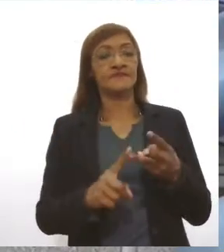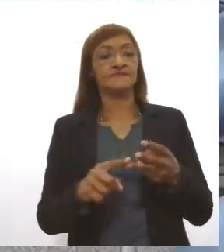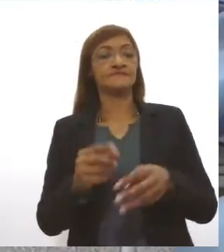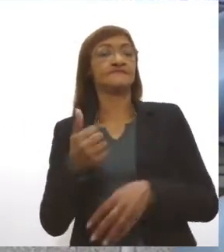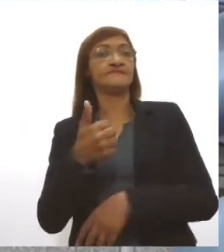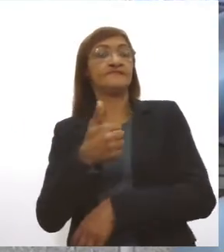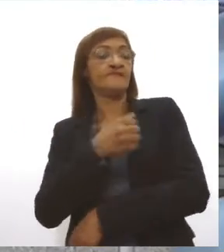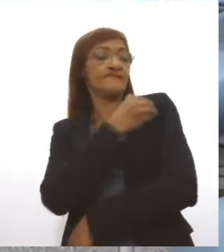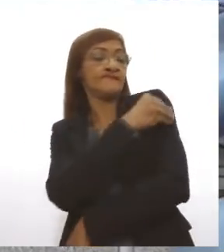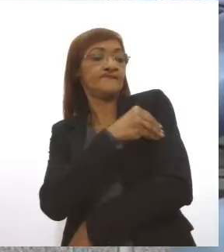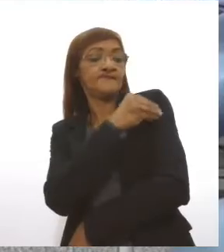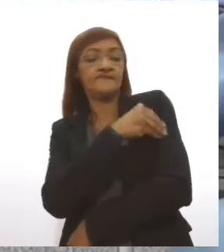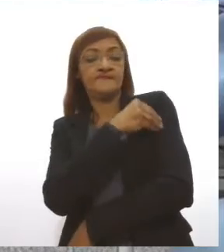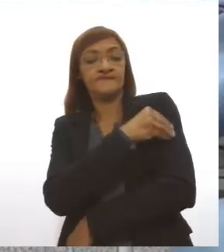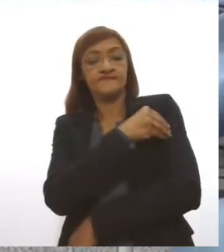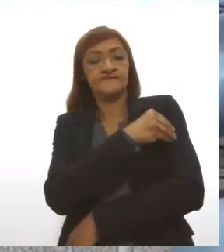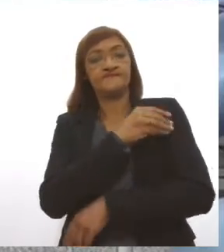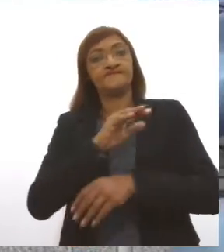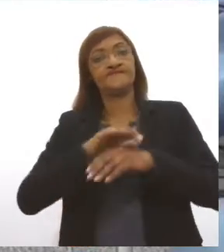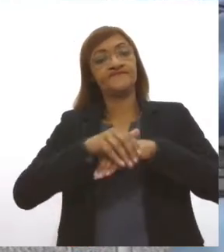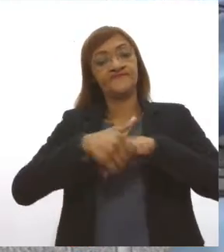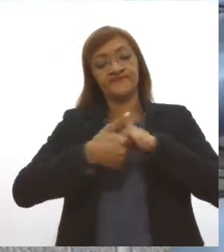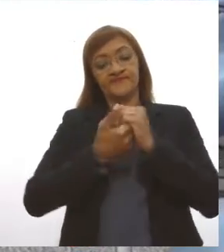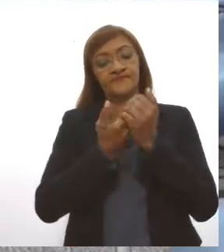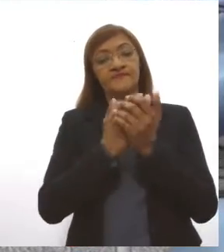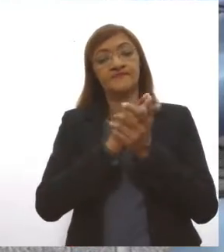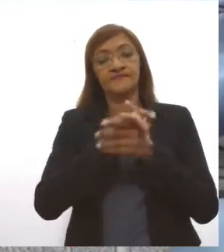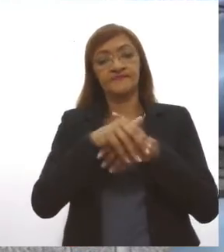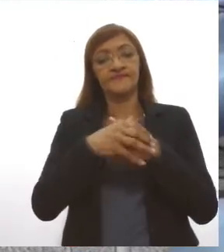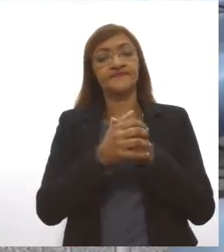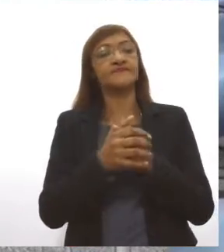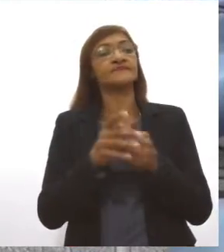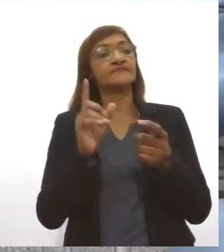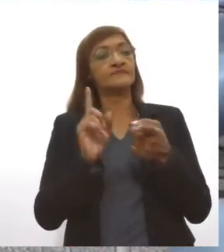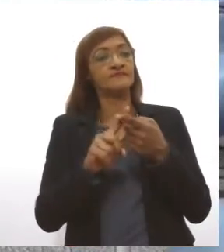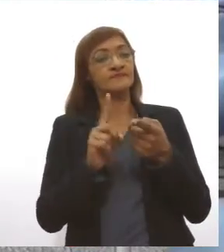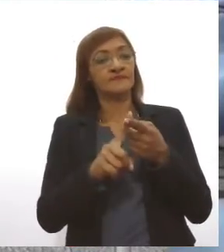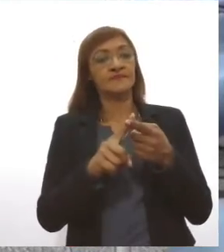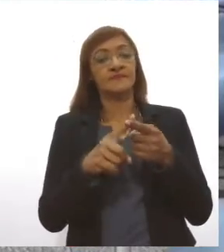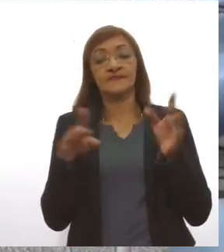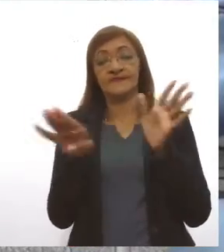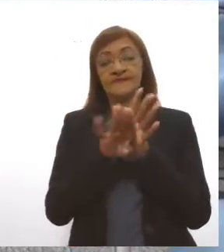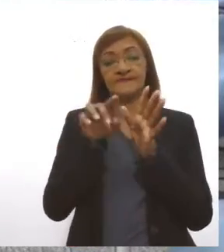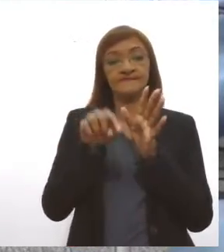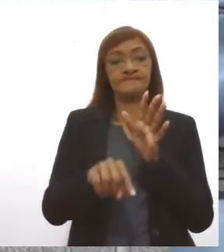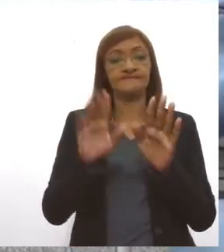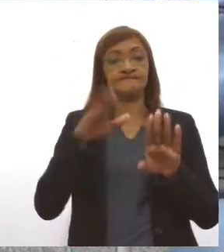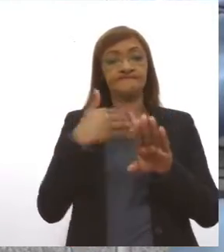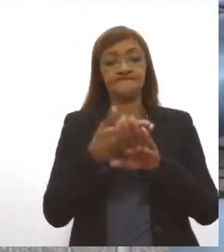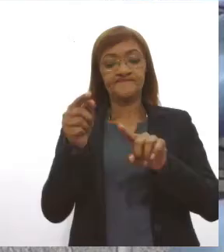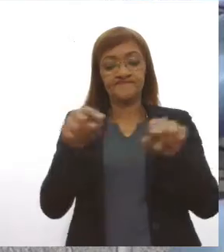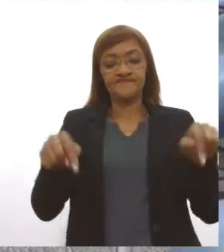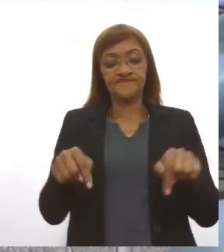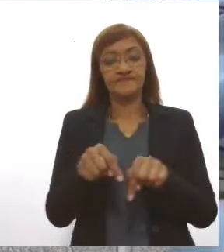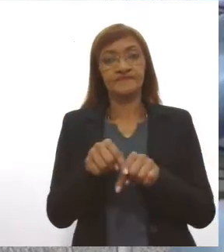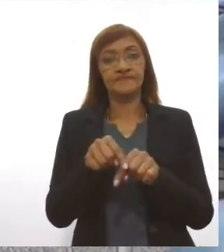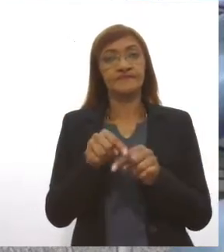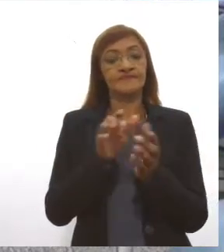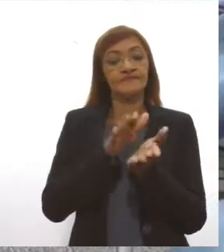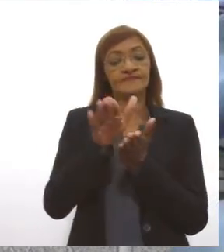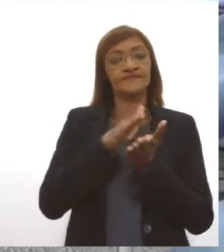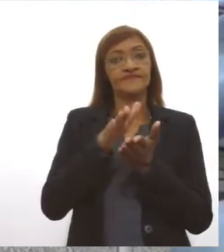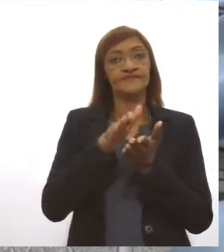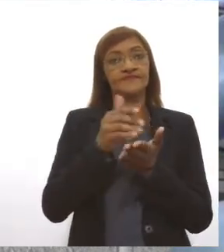a assepsia das mãos do doador, também em toda a unidade, desde a entrada até aqui, a sala de coleta, e o